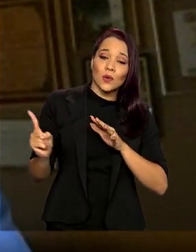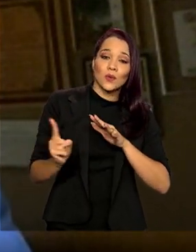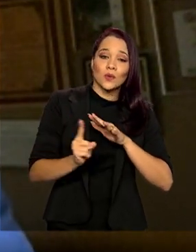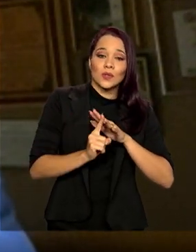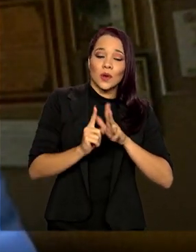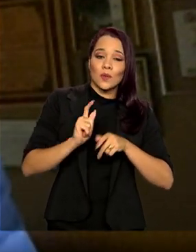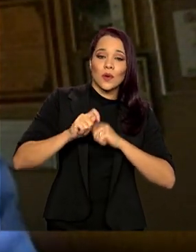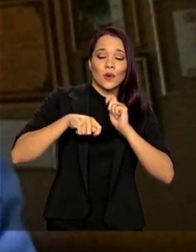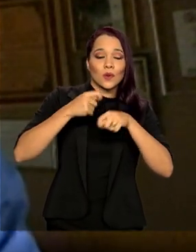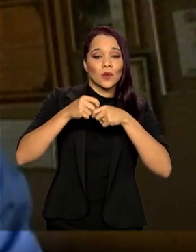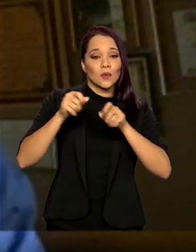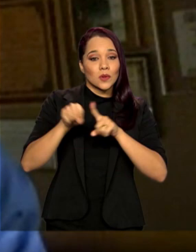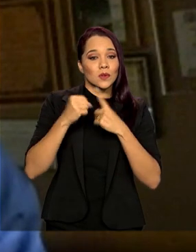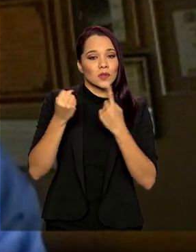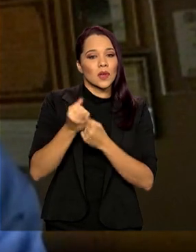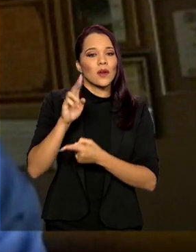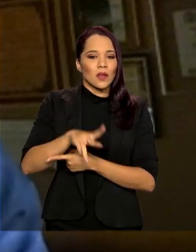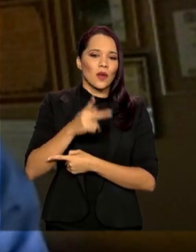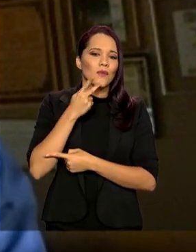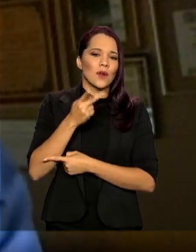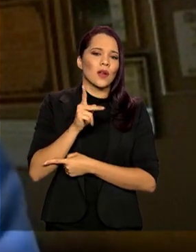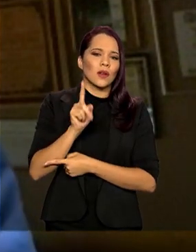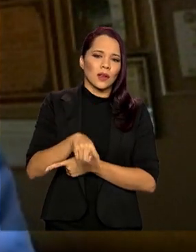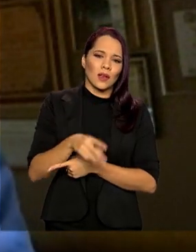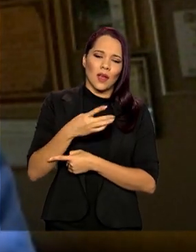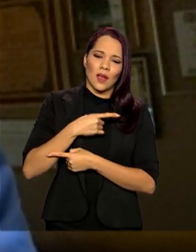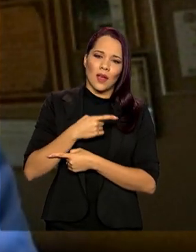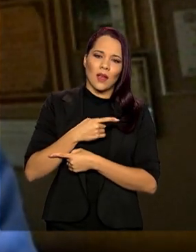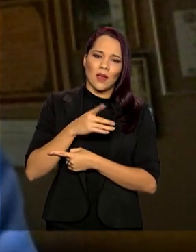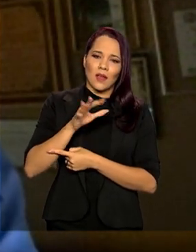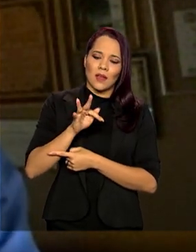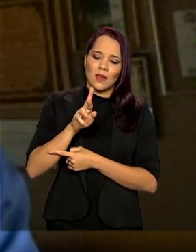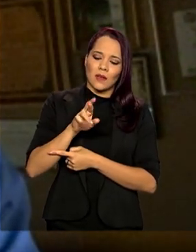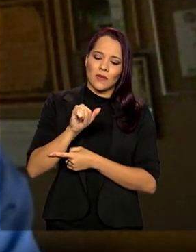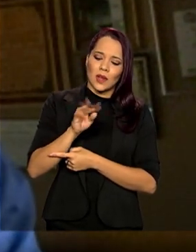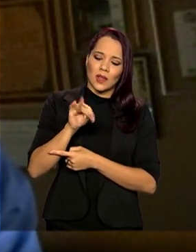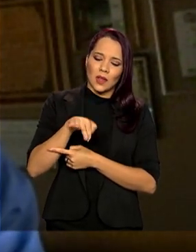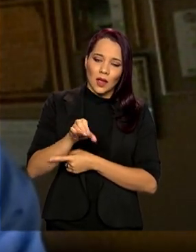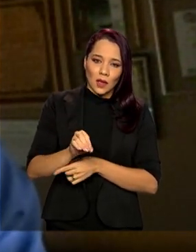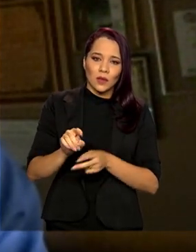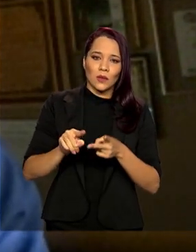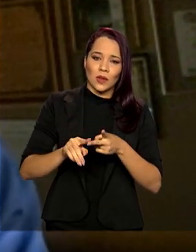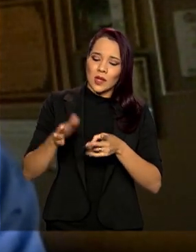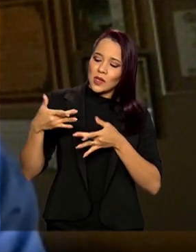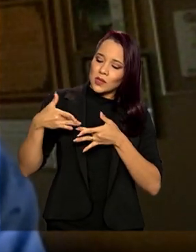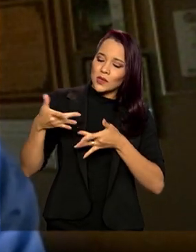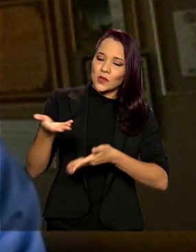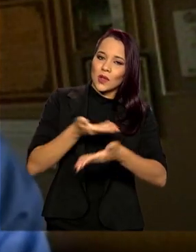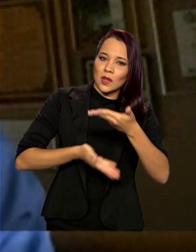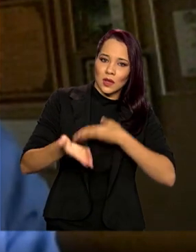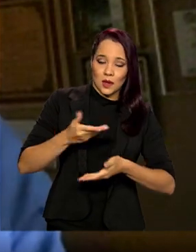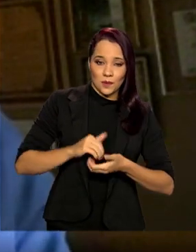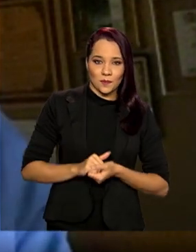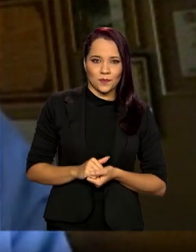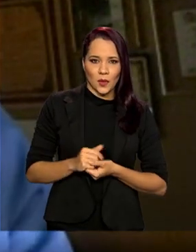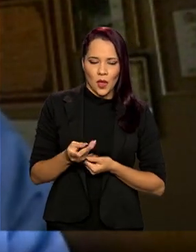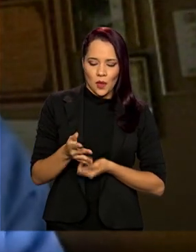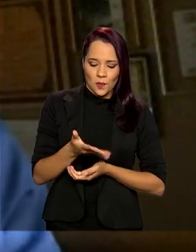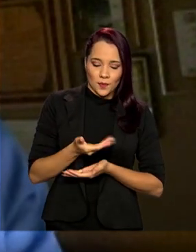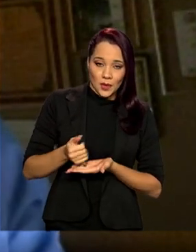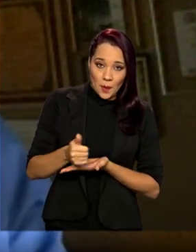e social, que eu chamo de fraterna e solidária. Com isso, que é possível fazer? Na própria base de consumo,